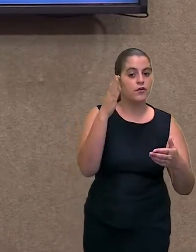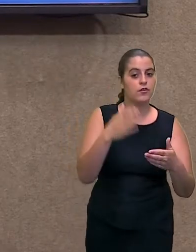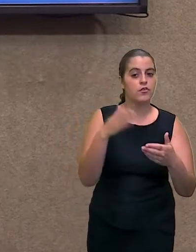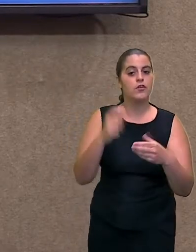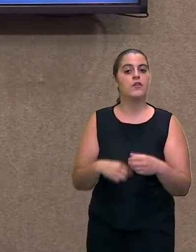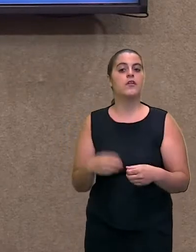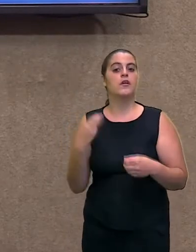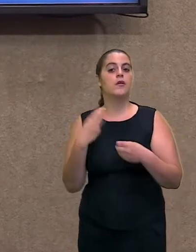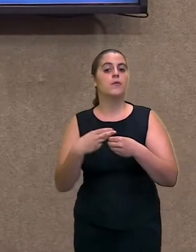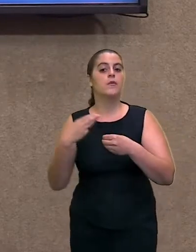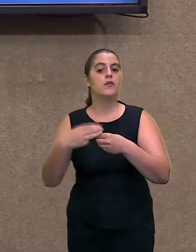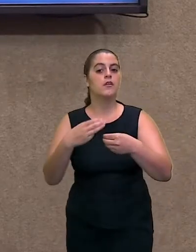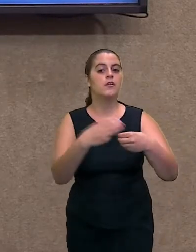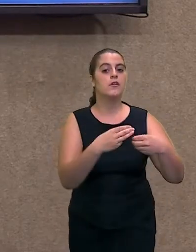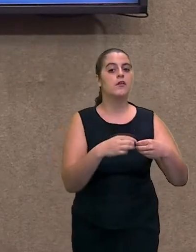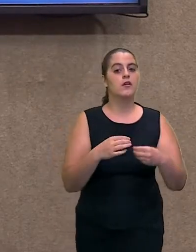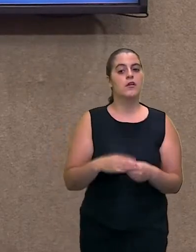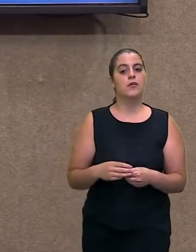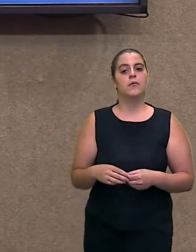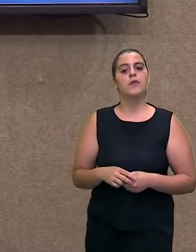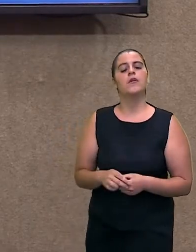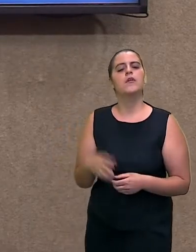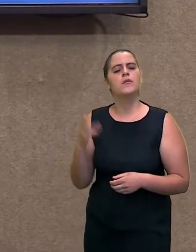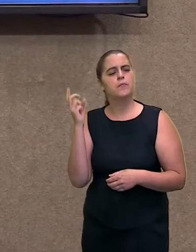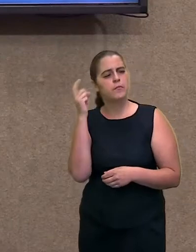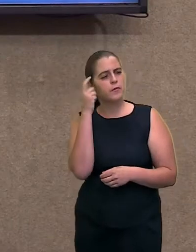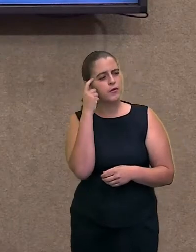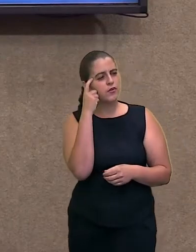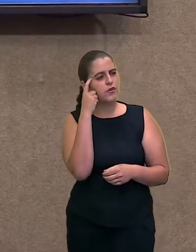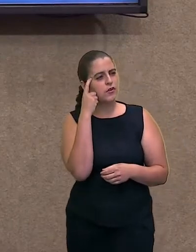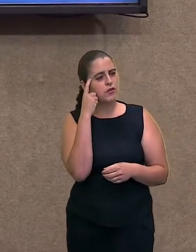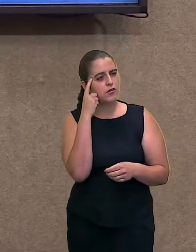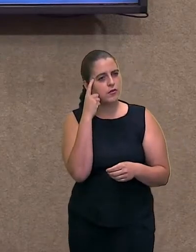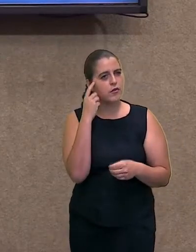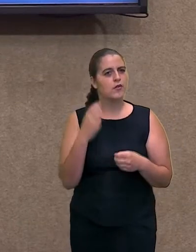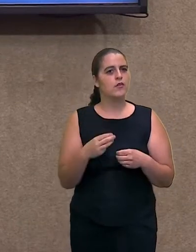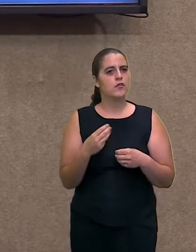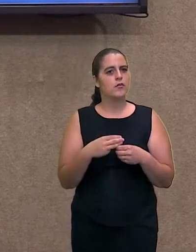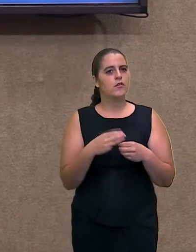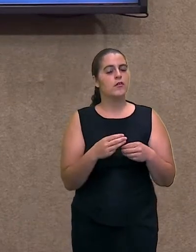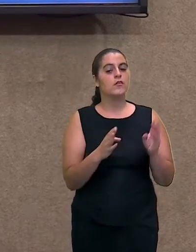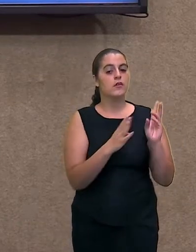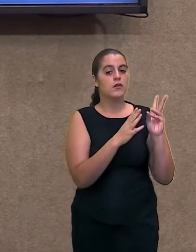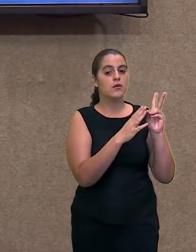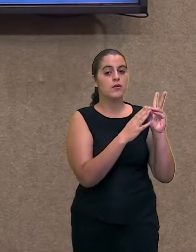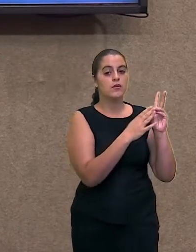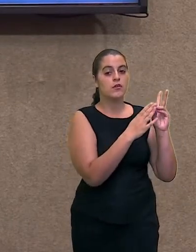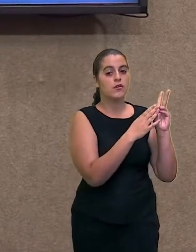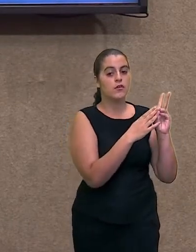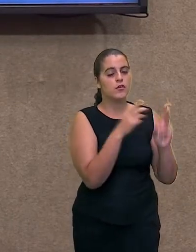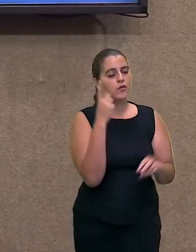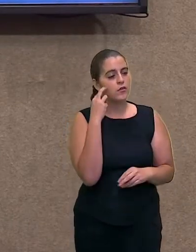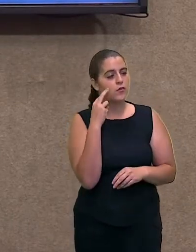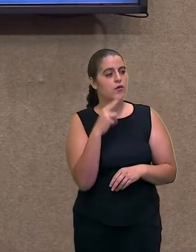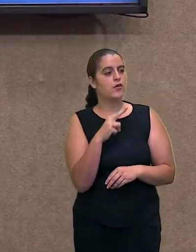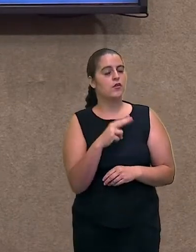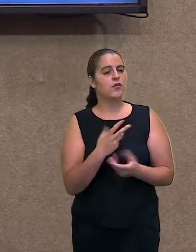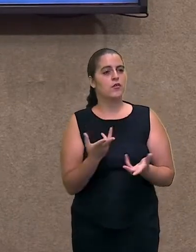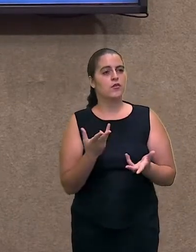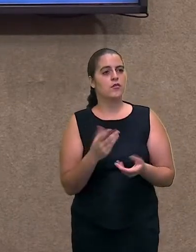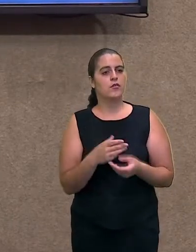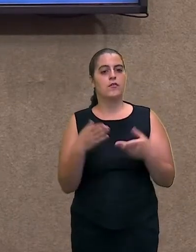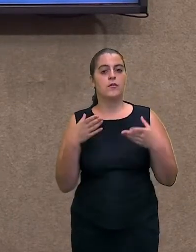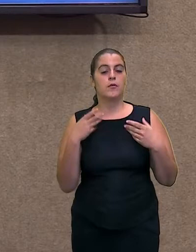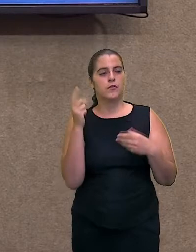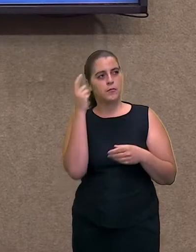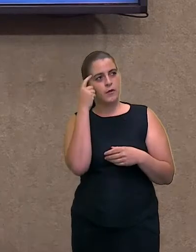Imaginem que esses bairros eram os índios. Quando os portugueses chegam aqui, eles olham, primeiro que eles acharam que estavam chegando